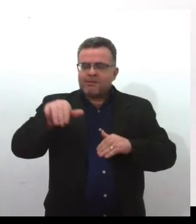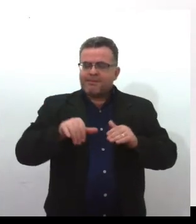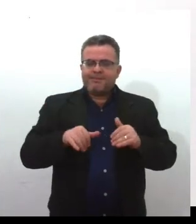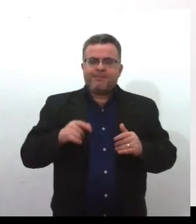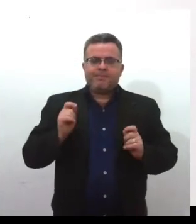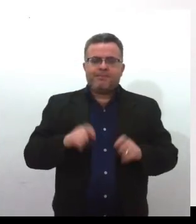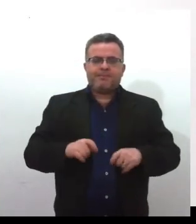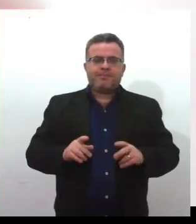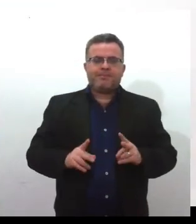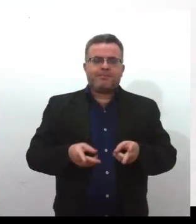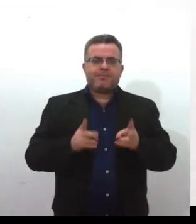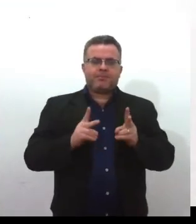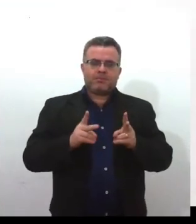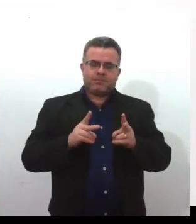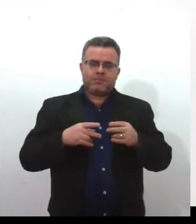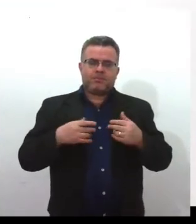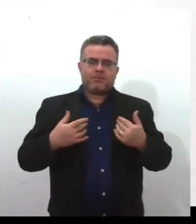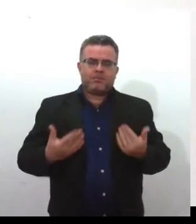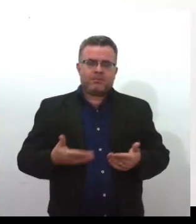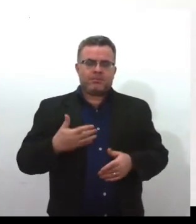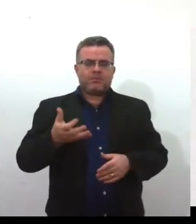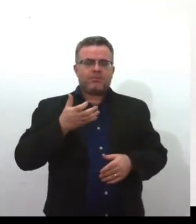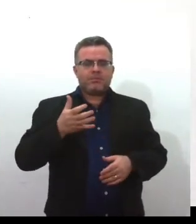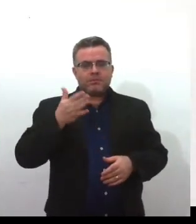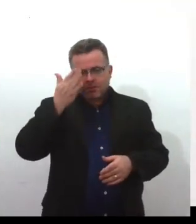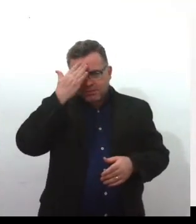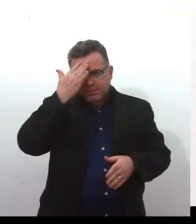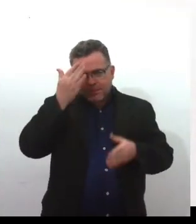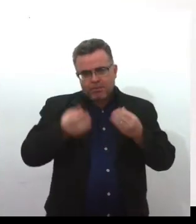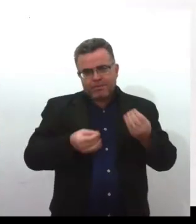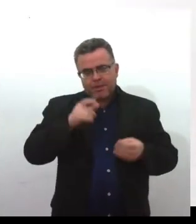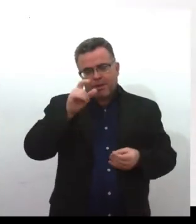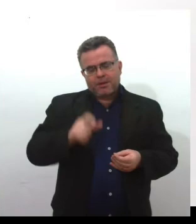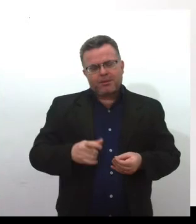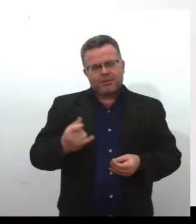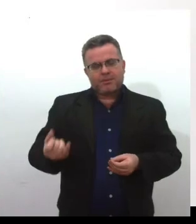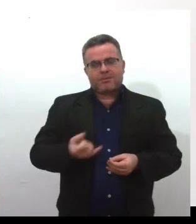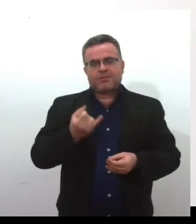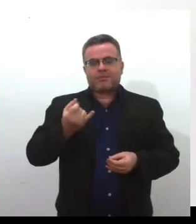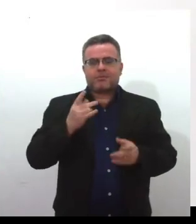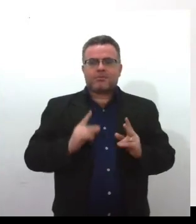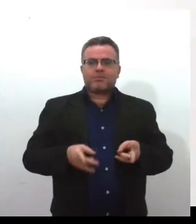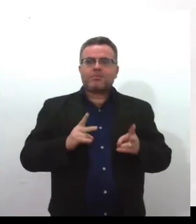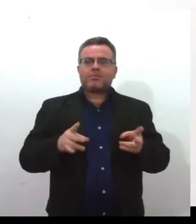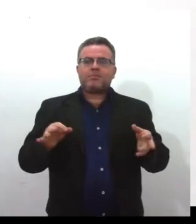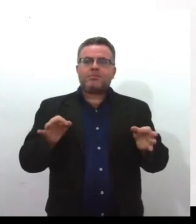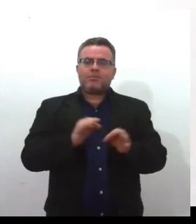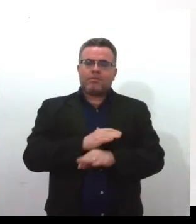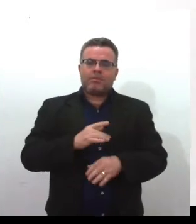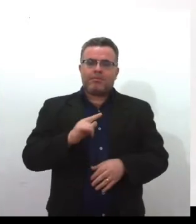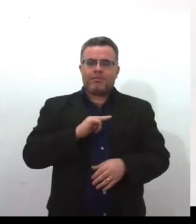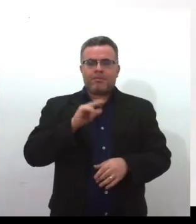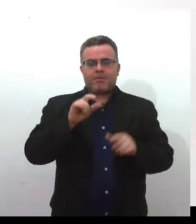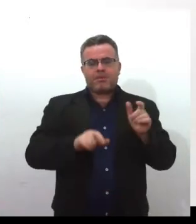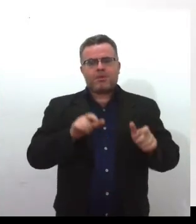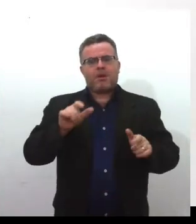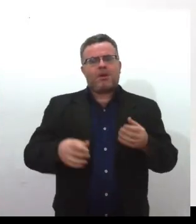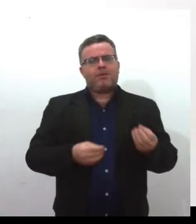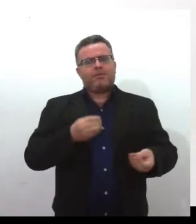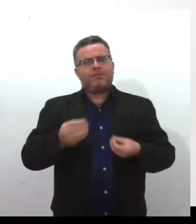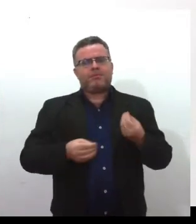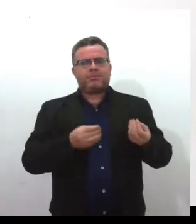de Santa Catarina. Eu quis entender sobre quem ela discursava. ela tinha, por exemplo, Anitta Garibaldi,